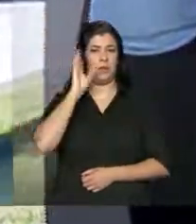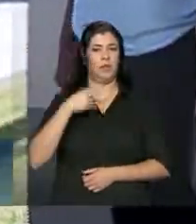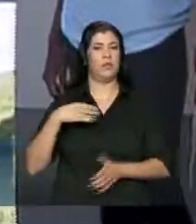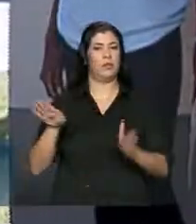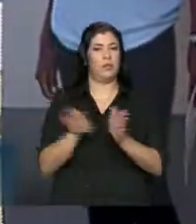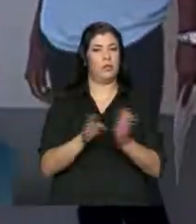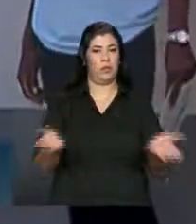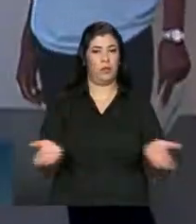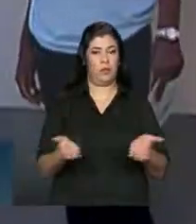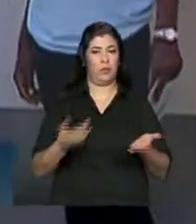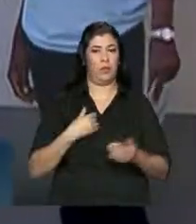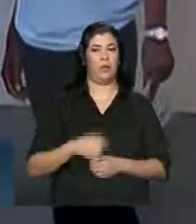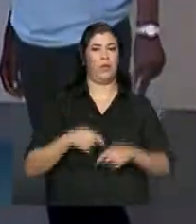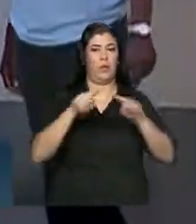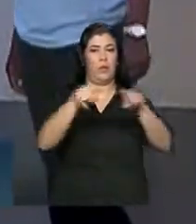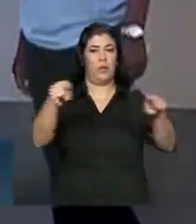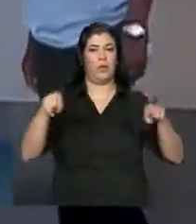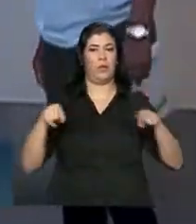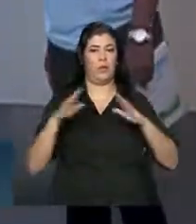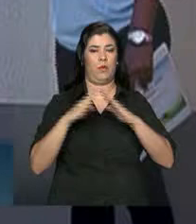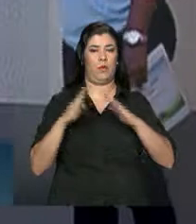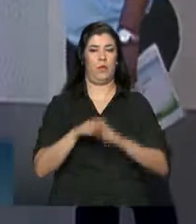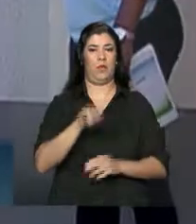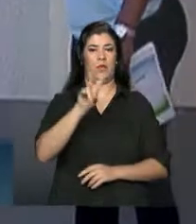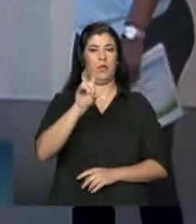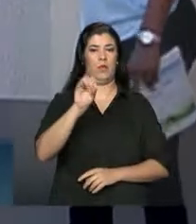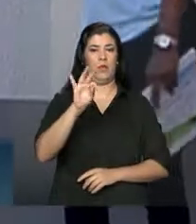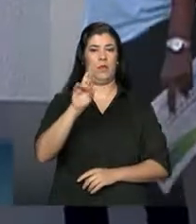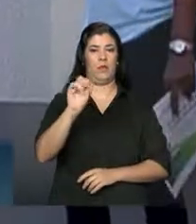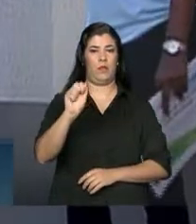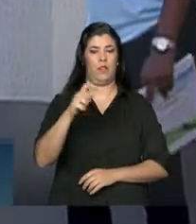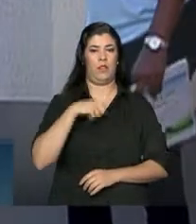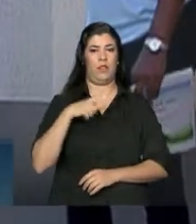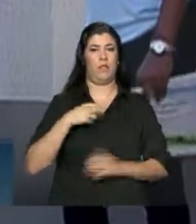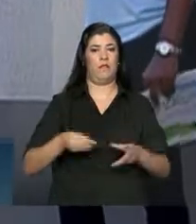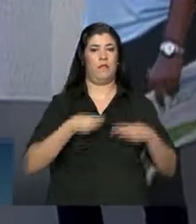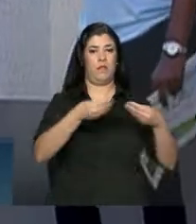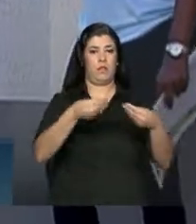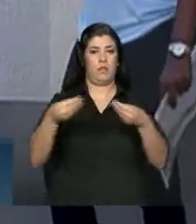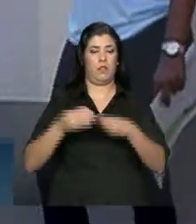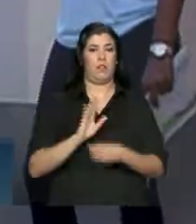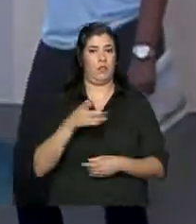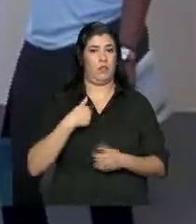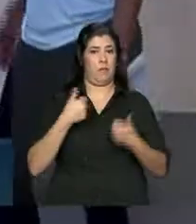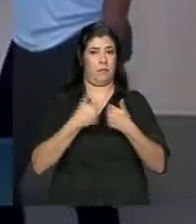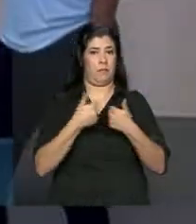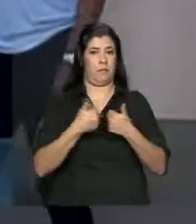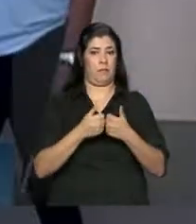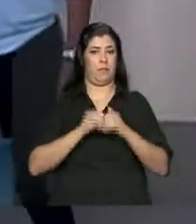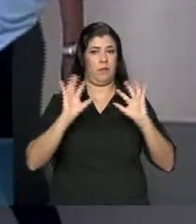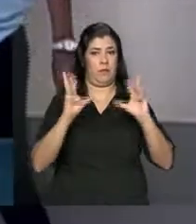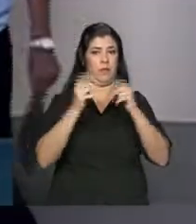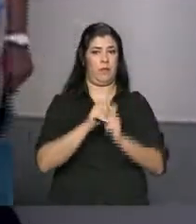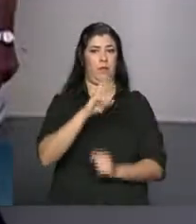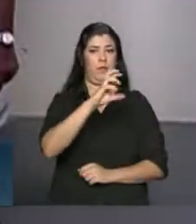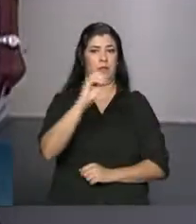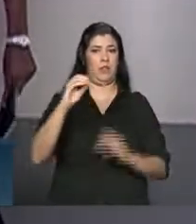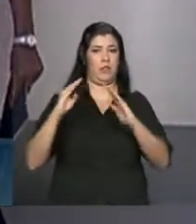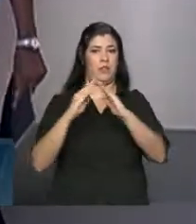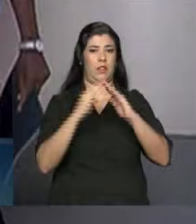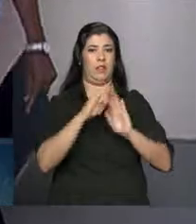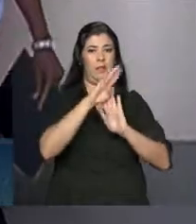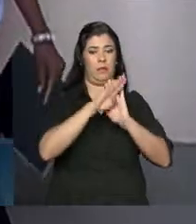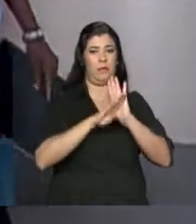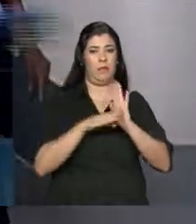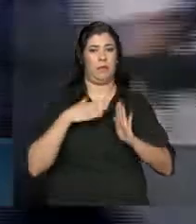Rousseff acaba de chegar ao residencial Volterra. Ela vai entregar daqui a pouco em cerimônia 500 moradias